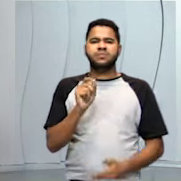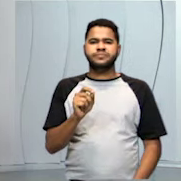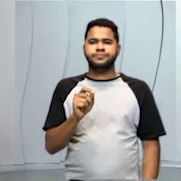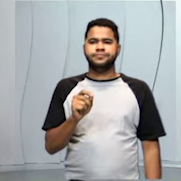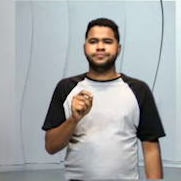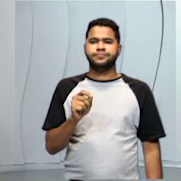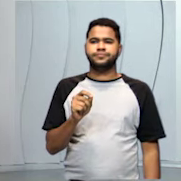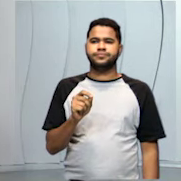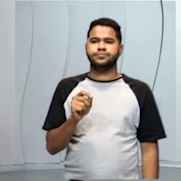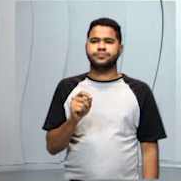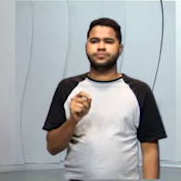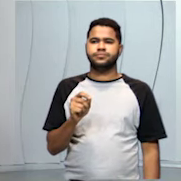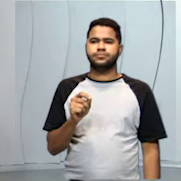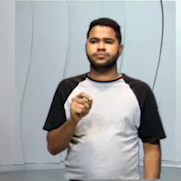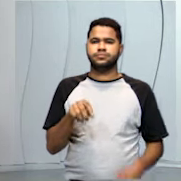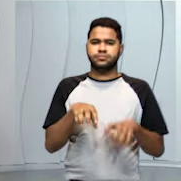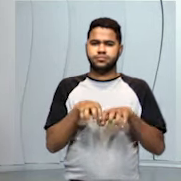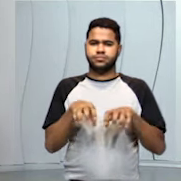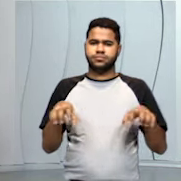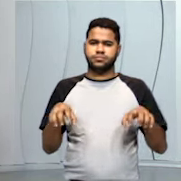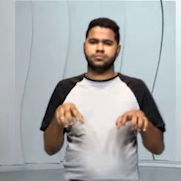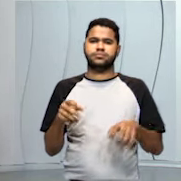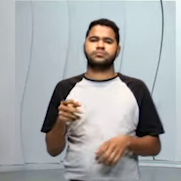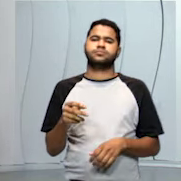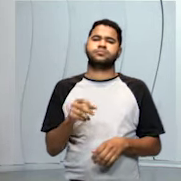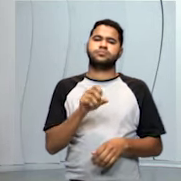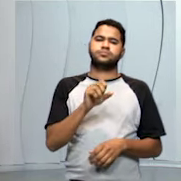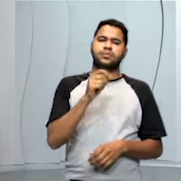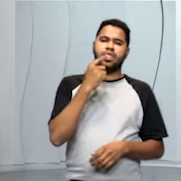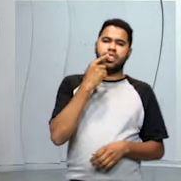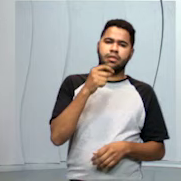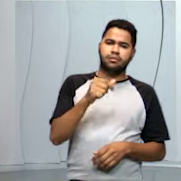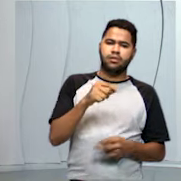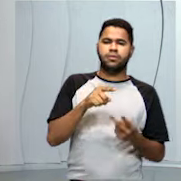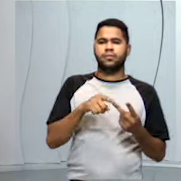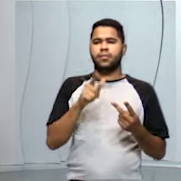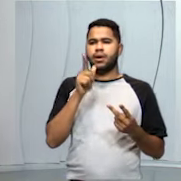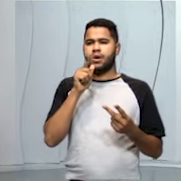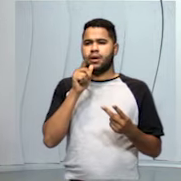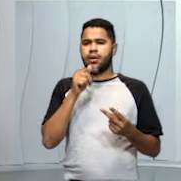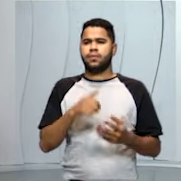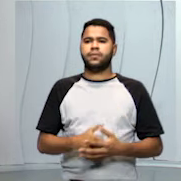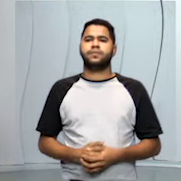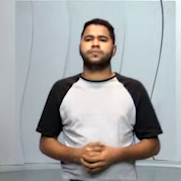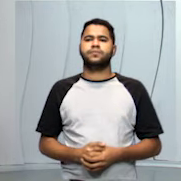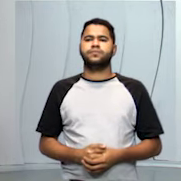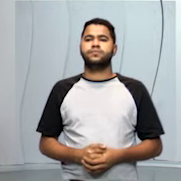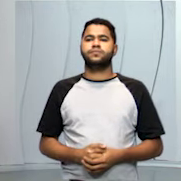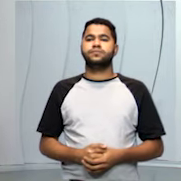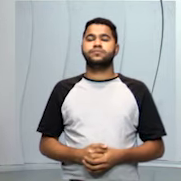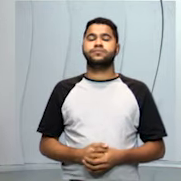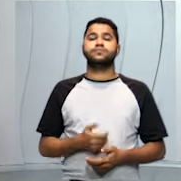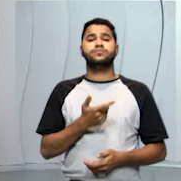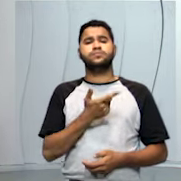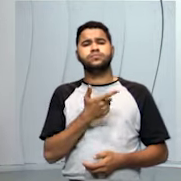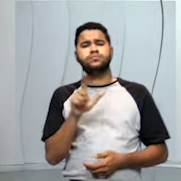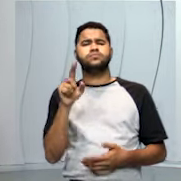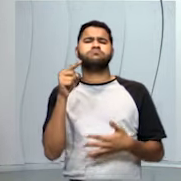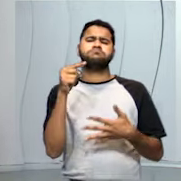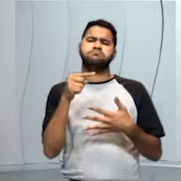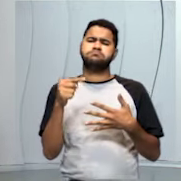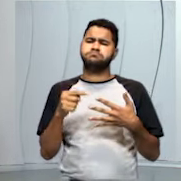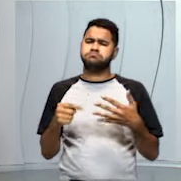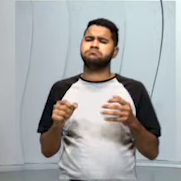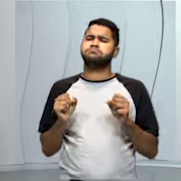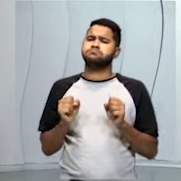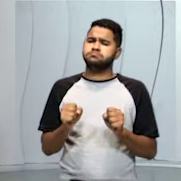separação do sal com a água. Outros elementos também